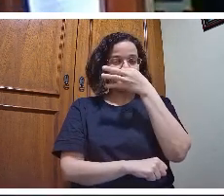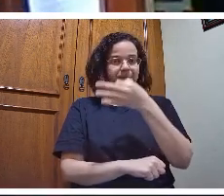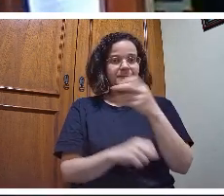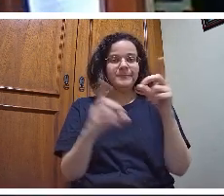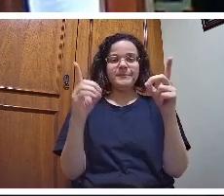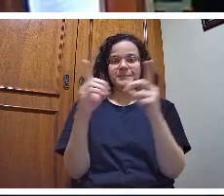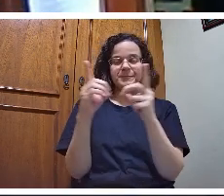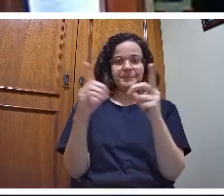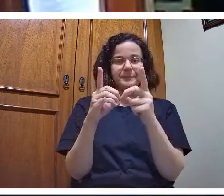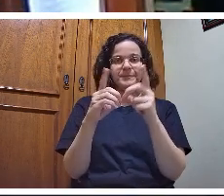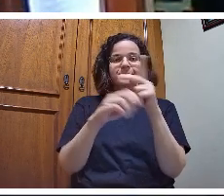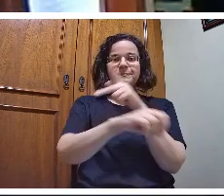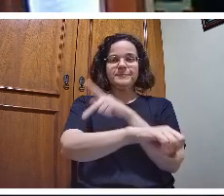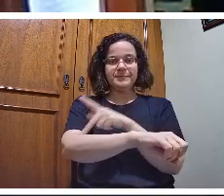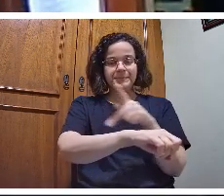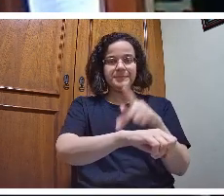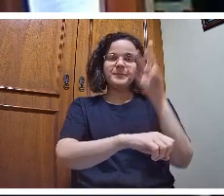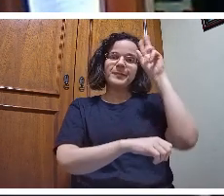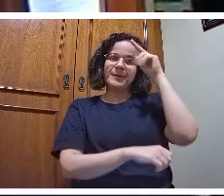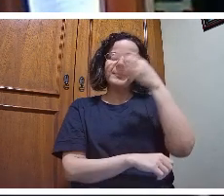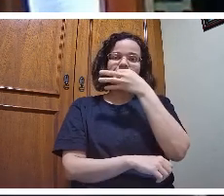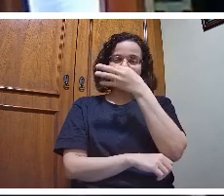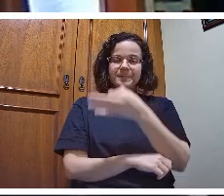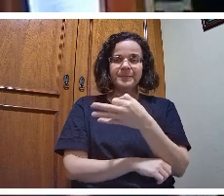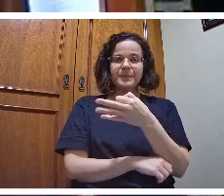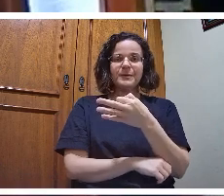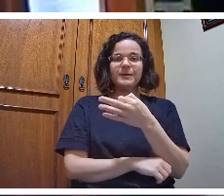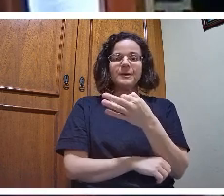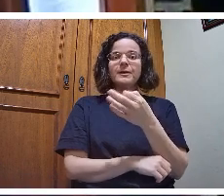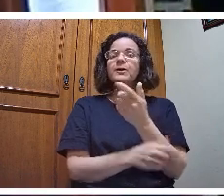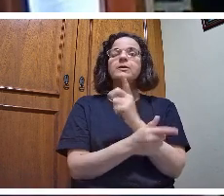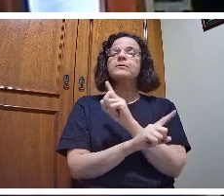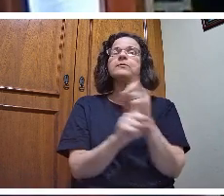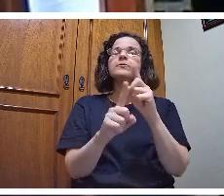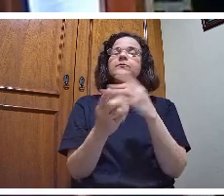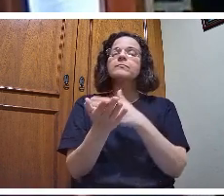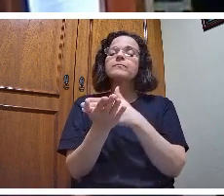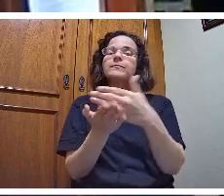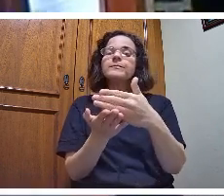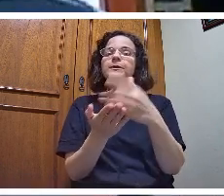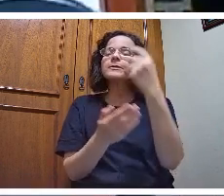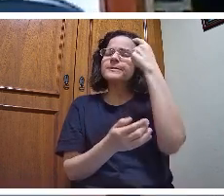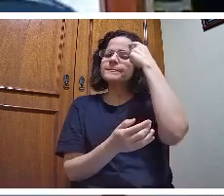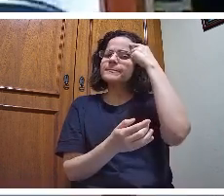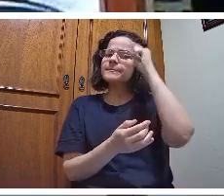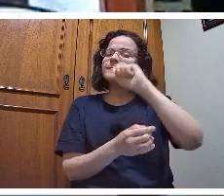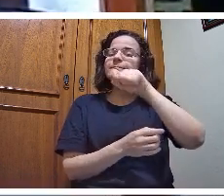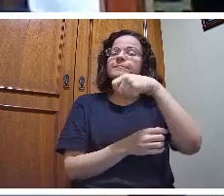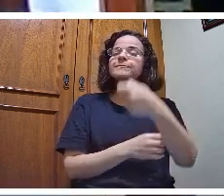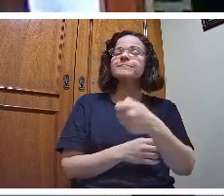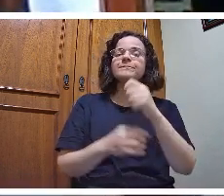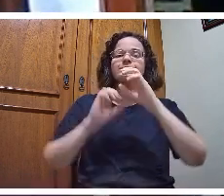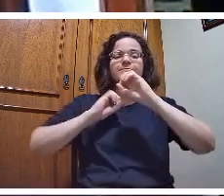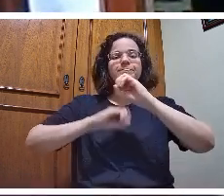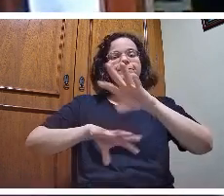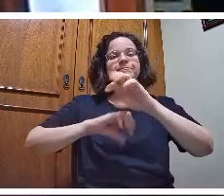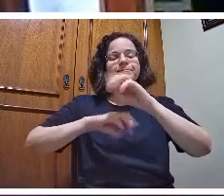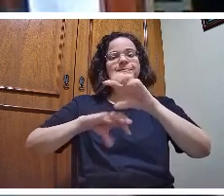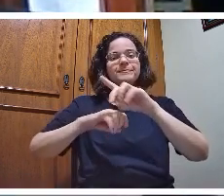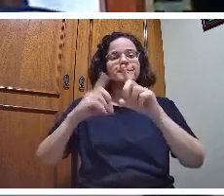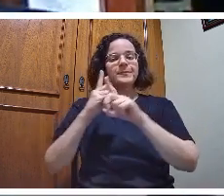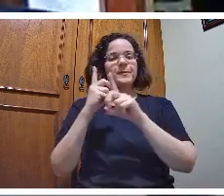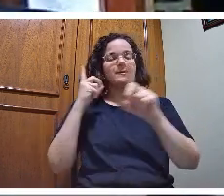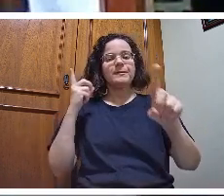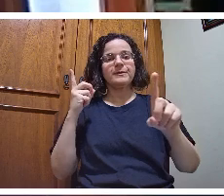elas não foram inicialmente pensadas para o ensino à distância, para o ensino online, mas, no meu